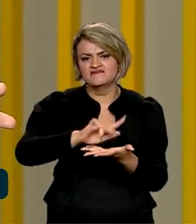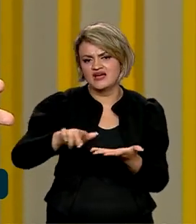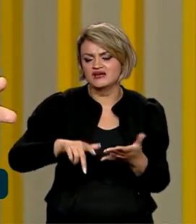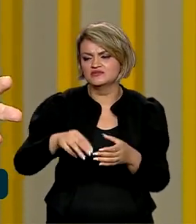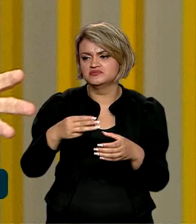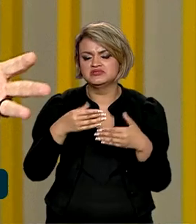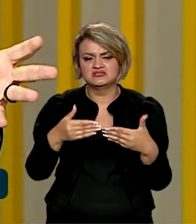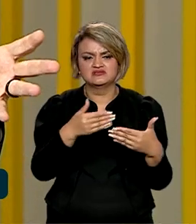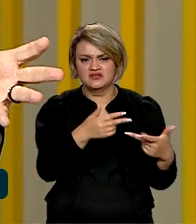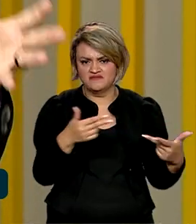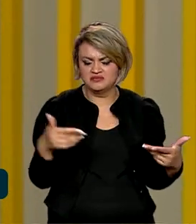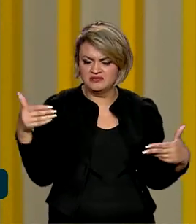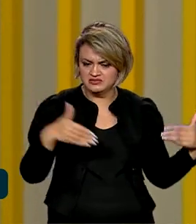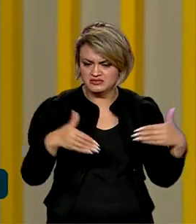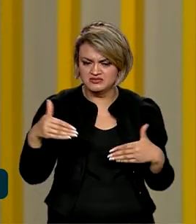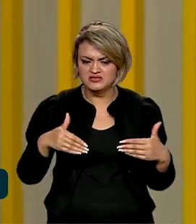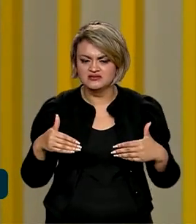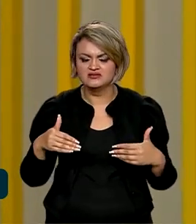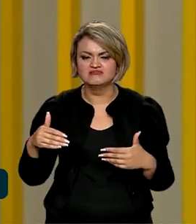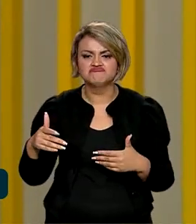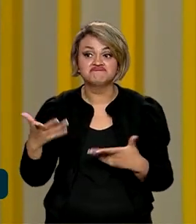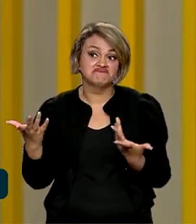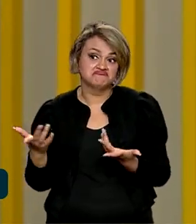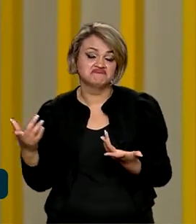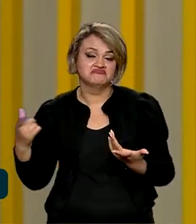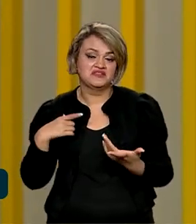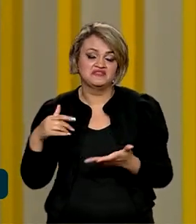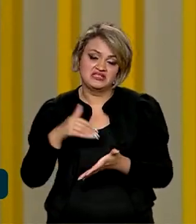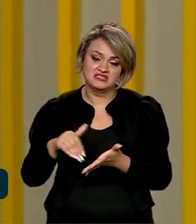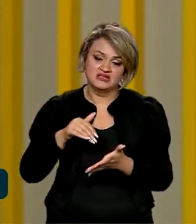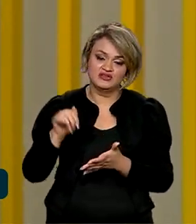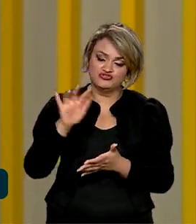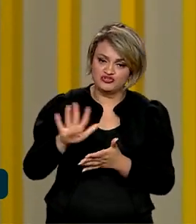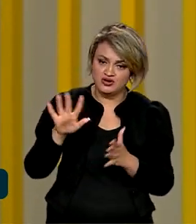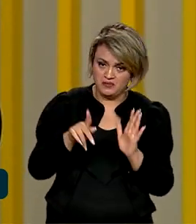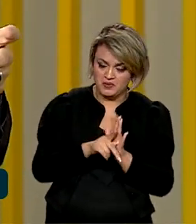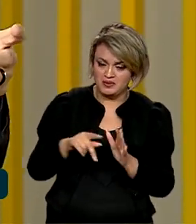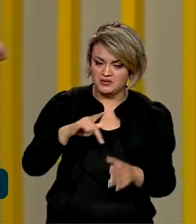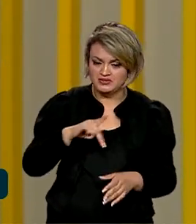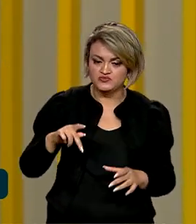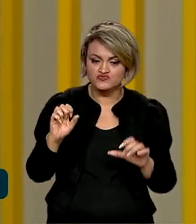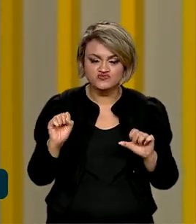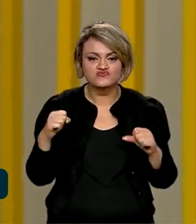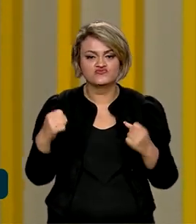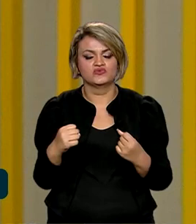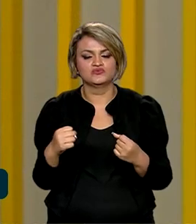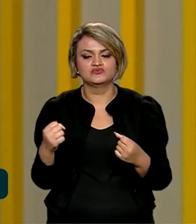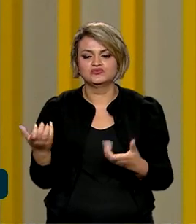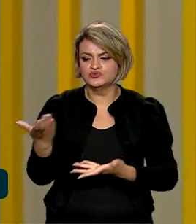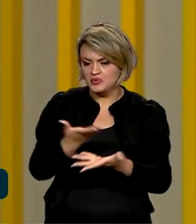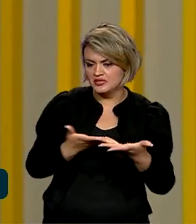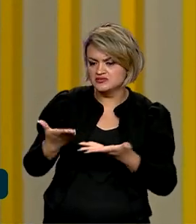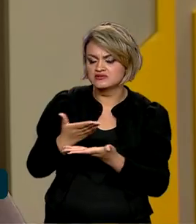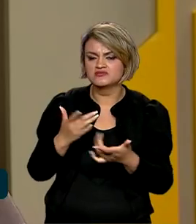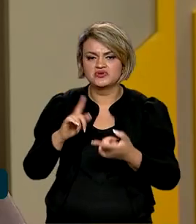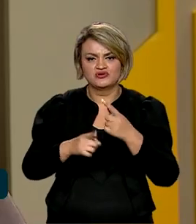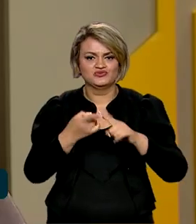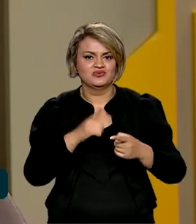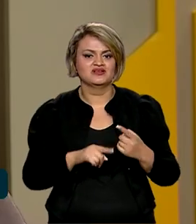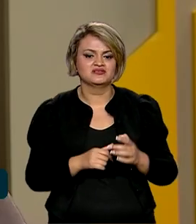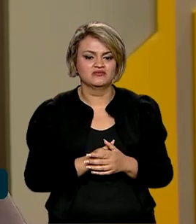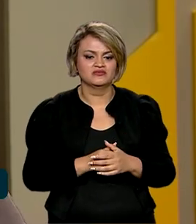ministérios geraram por parte da Secretaria-Geral da Presidência um esforço de coordenação e articulação